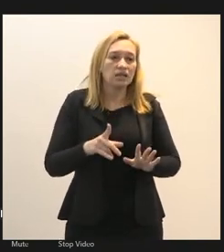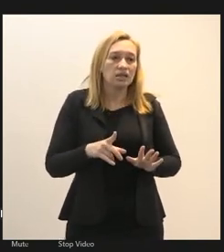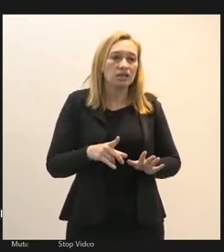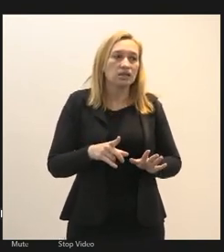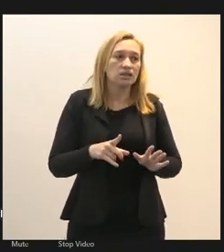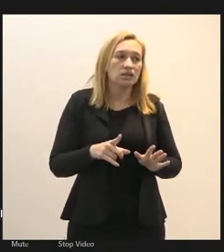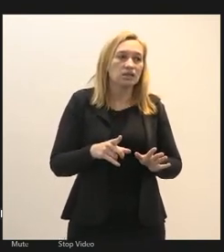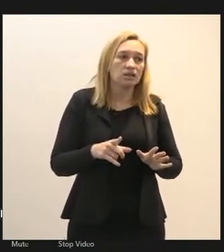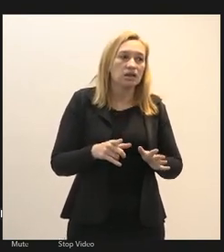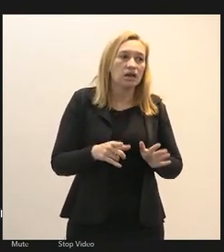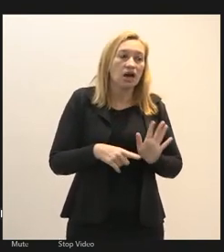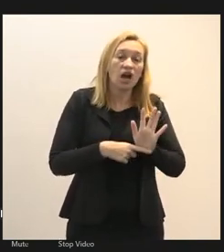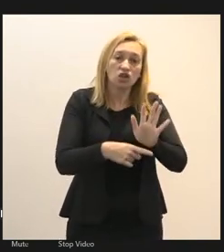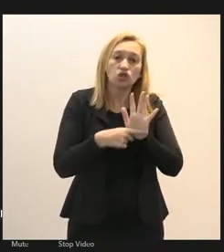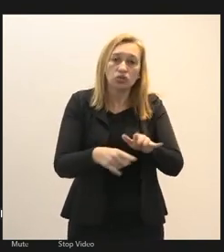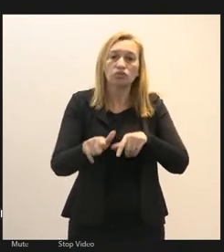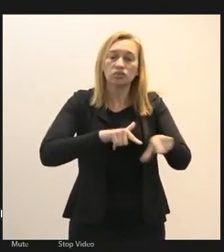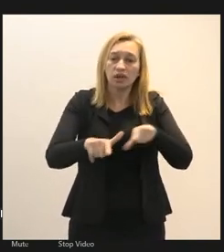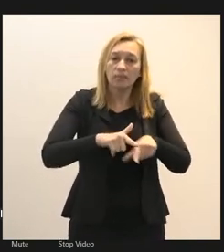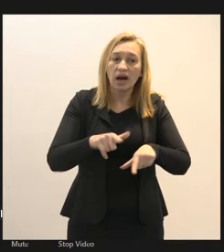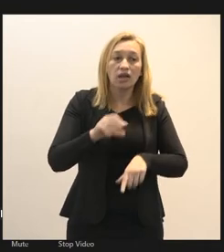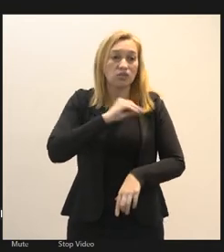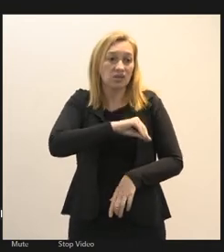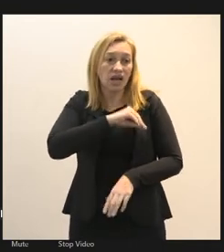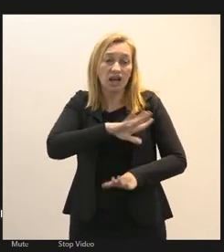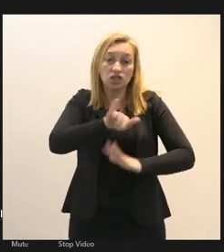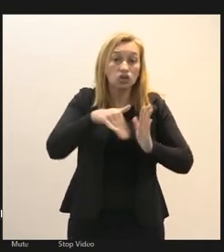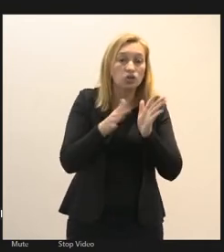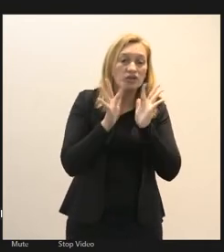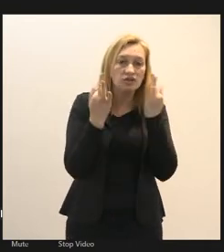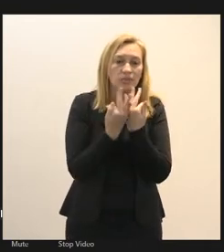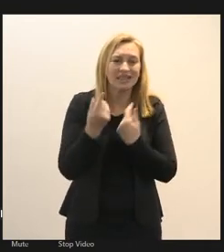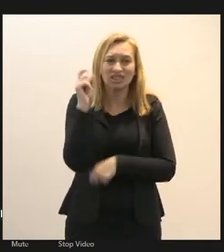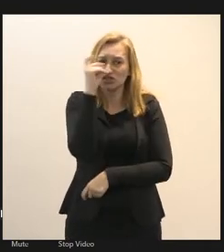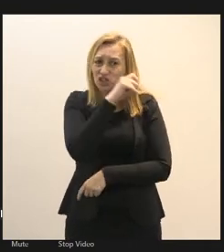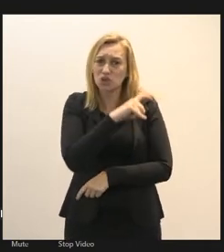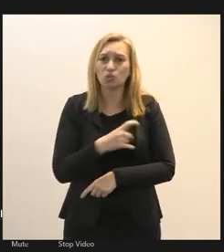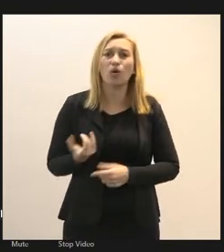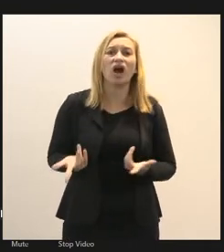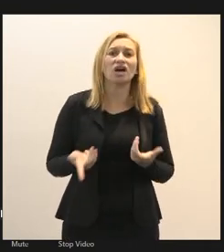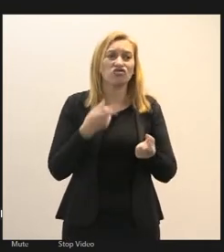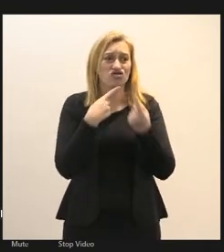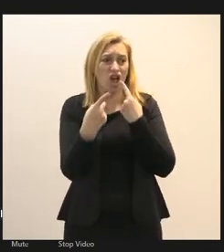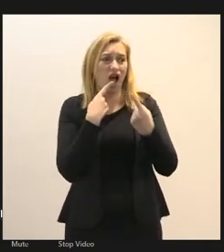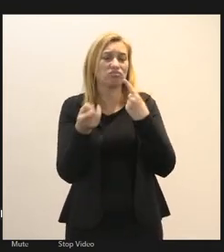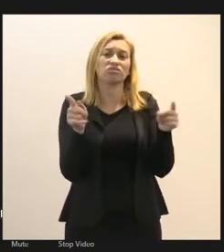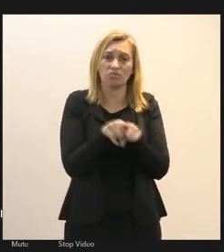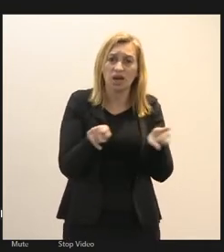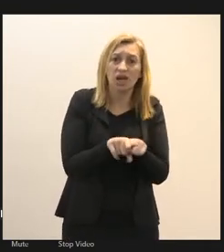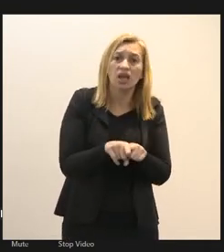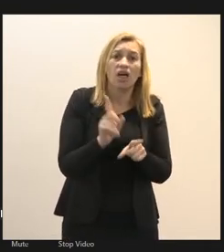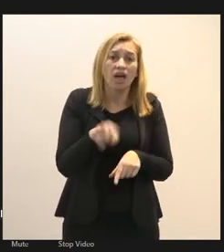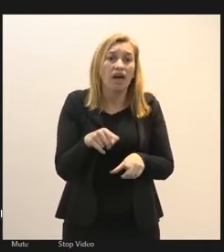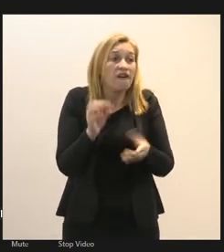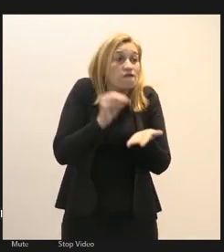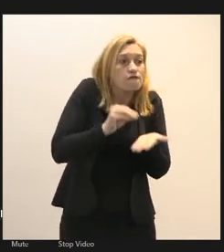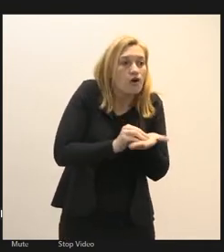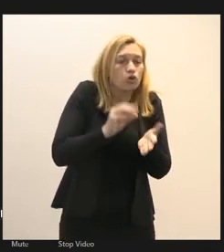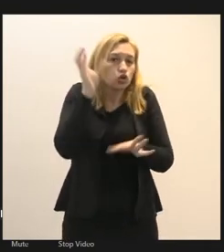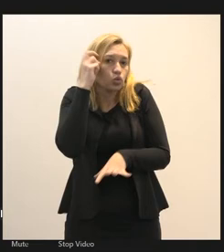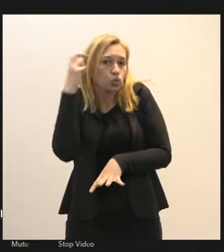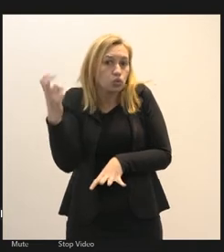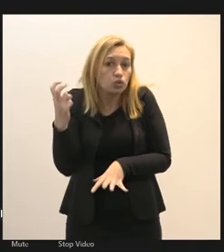das famílias é a vida das famílias e a gente tem uma grande dificuldade de diálogo também falta de cultura